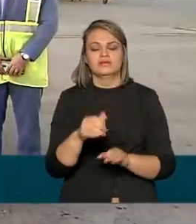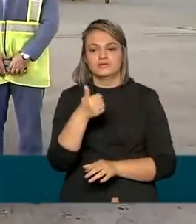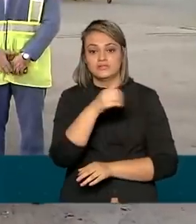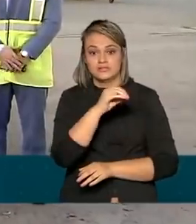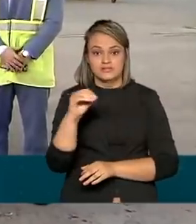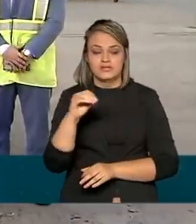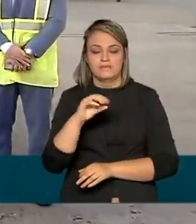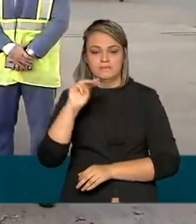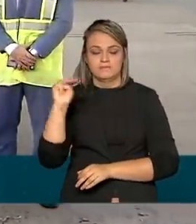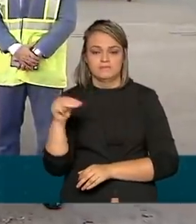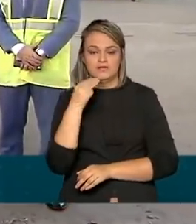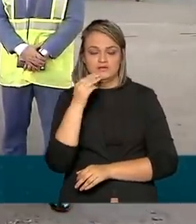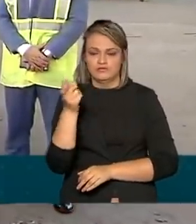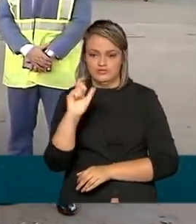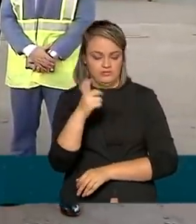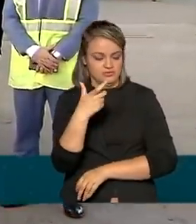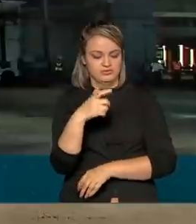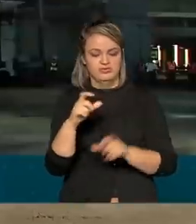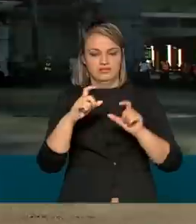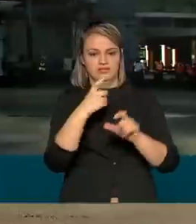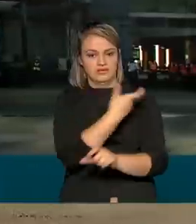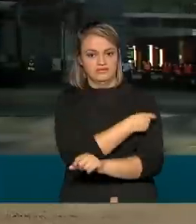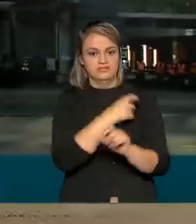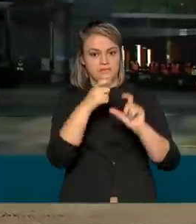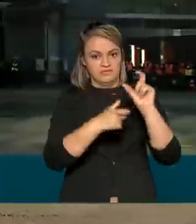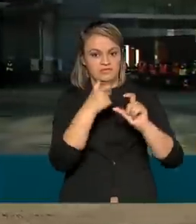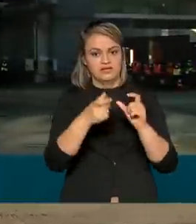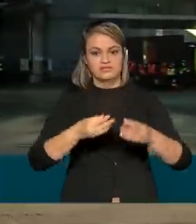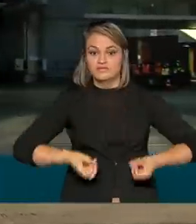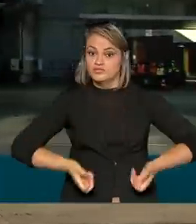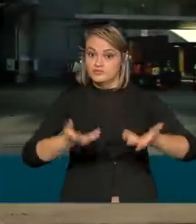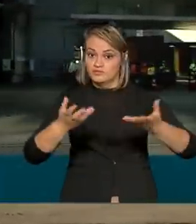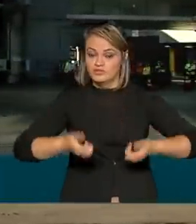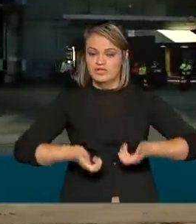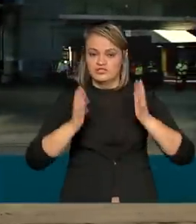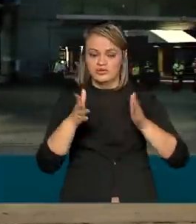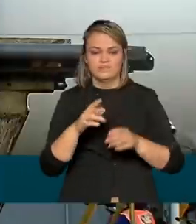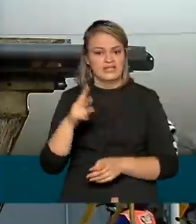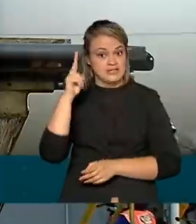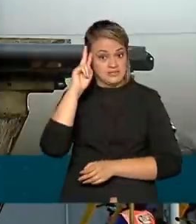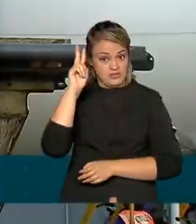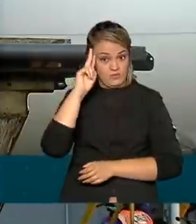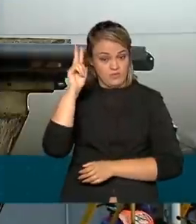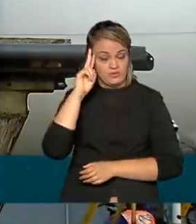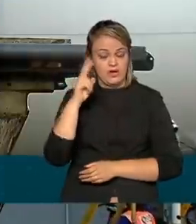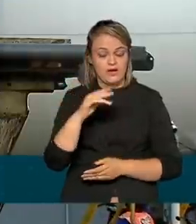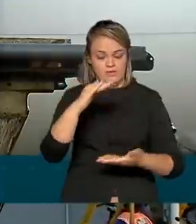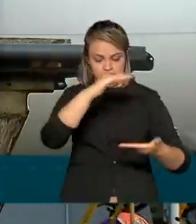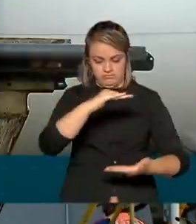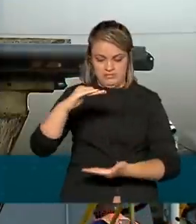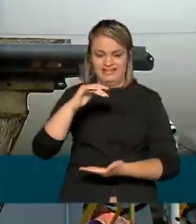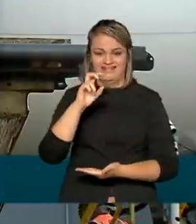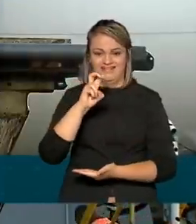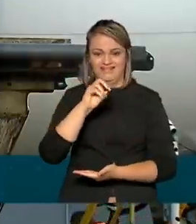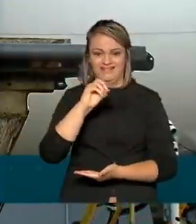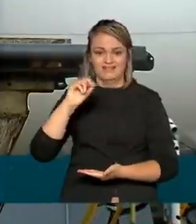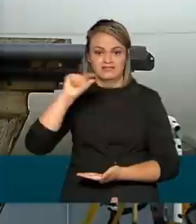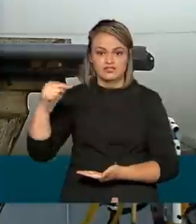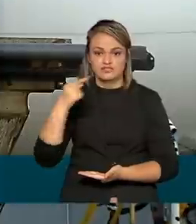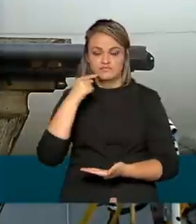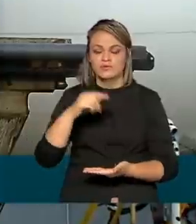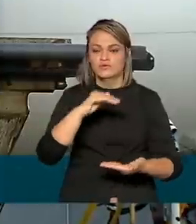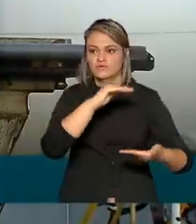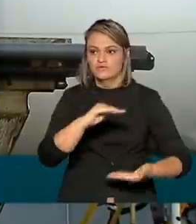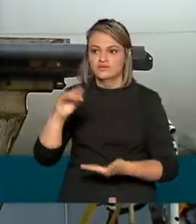de doses da Pfizer que já começaram a ser distribuídas. Na última segunda-feira, o primeiro lote com 500 mil doses foi